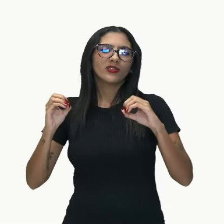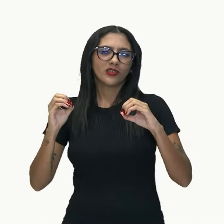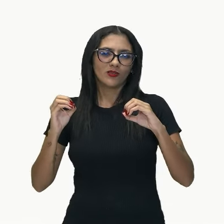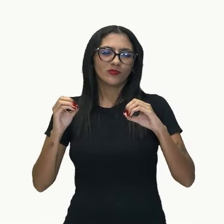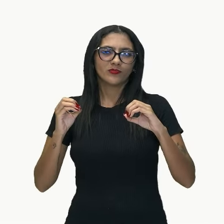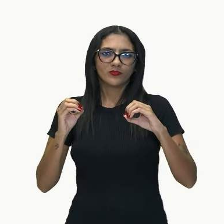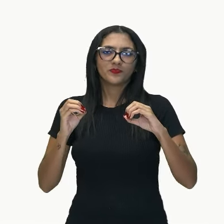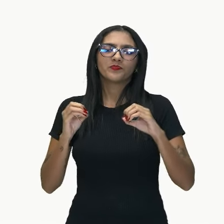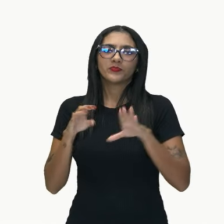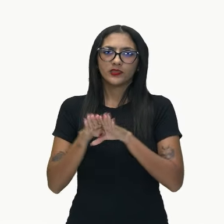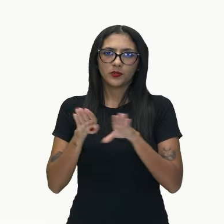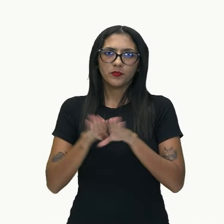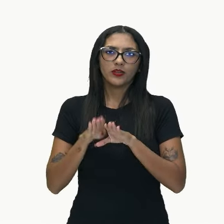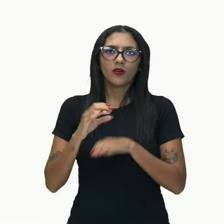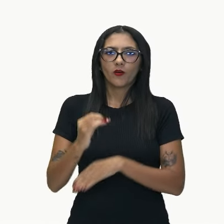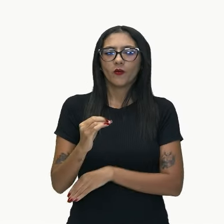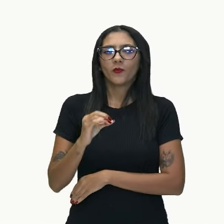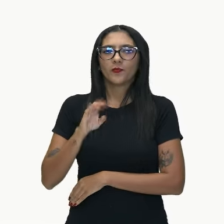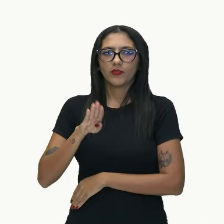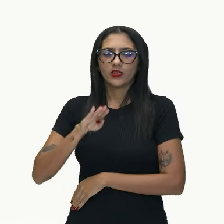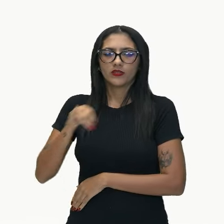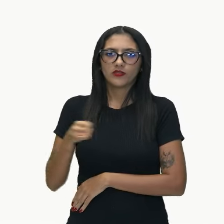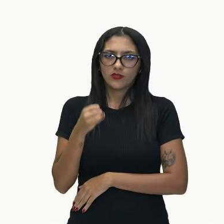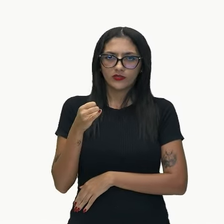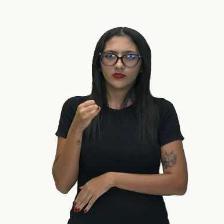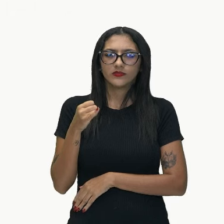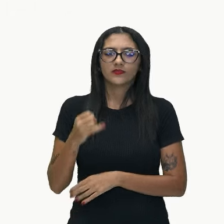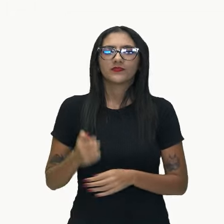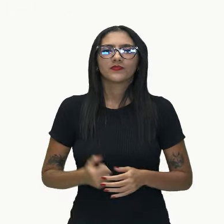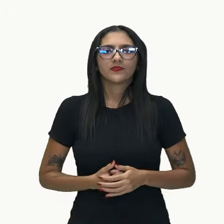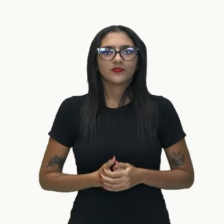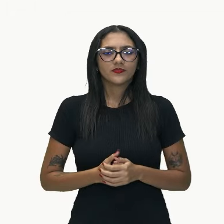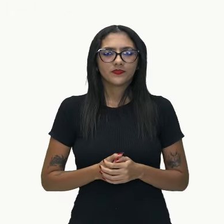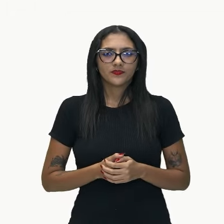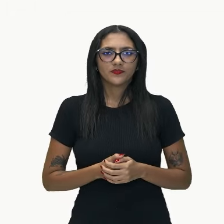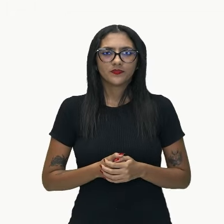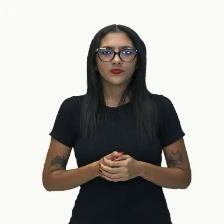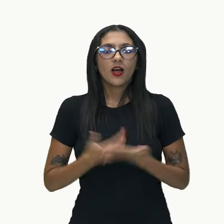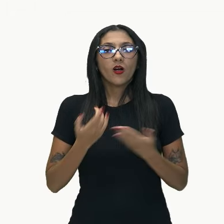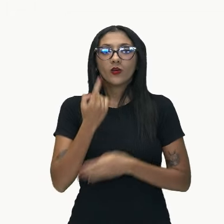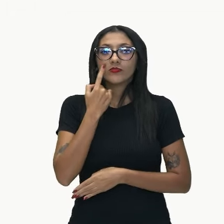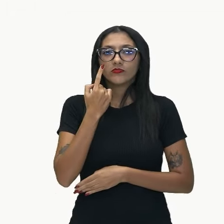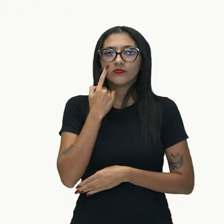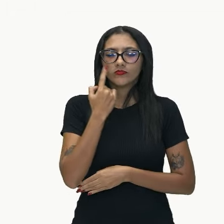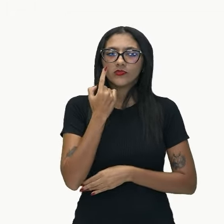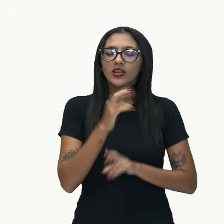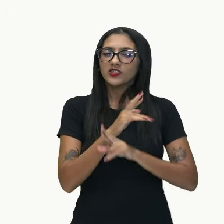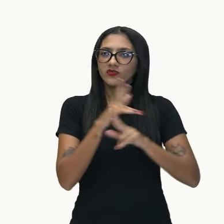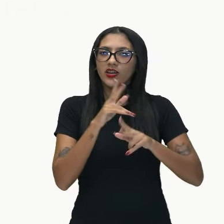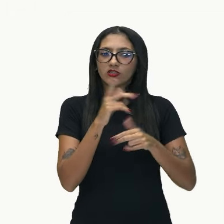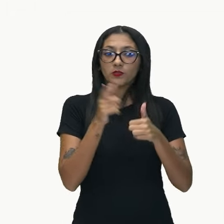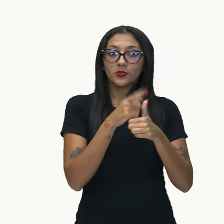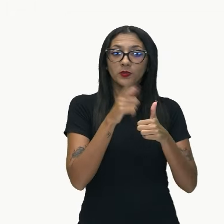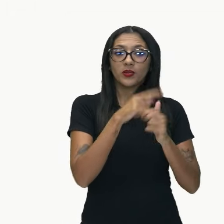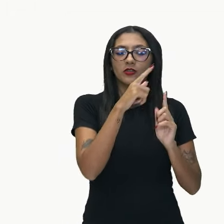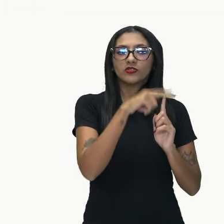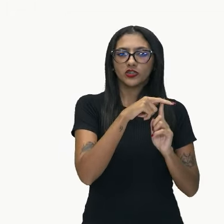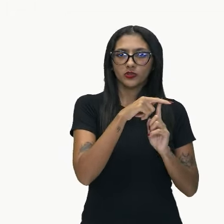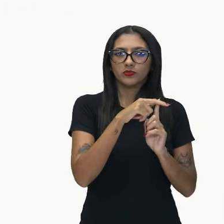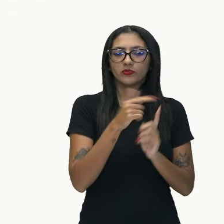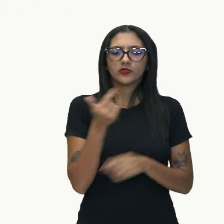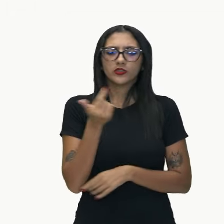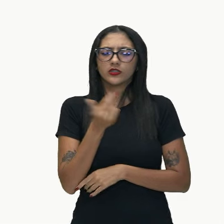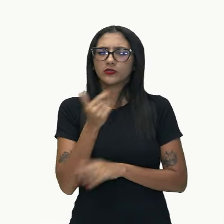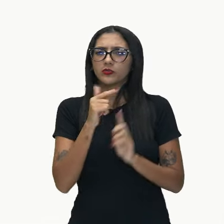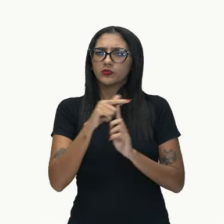objetiva, né? É o objeto. E aí, a diferença agora entre o primeiro tipo e esse tipo é a existência da